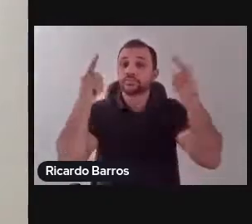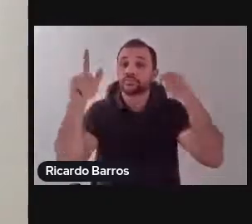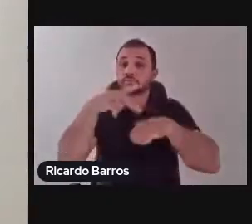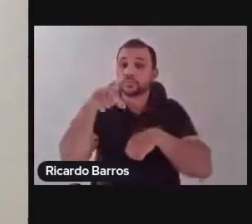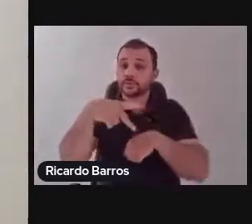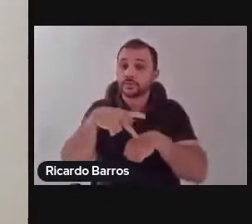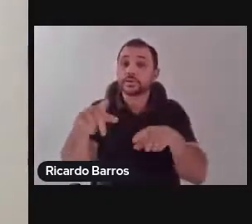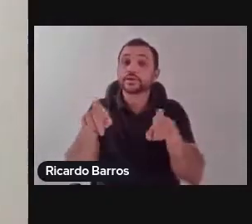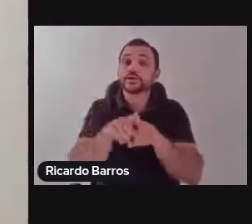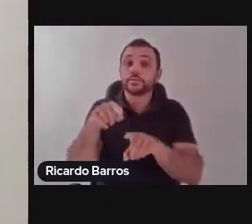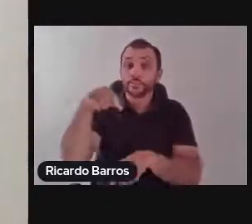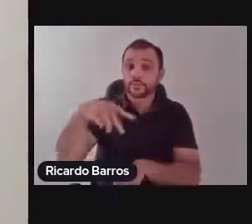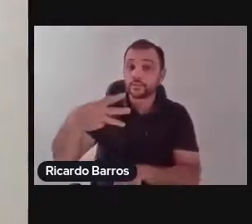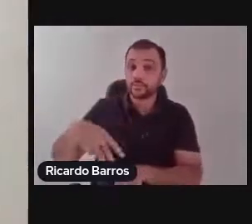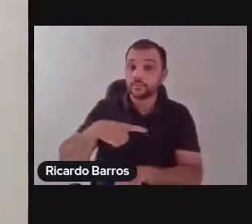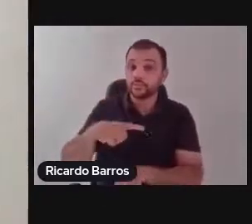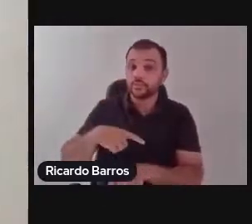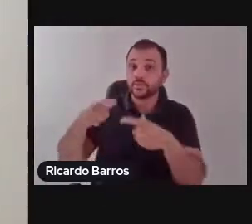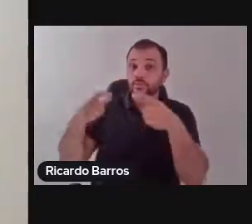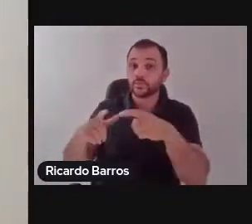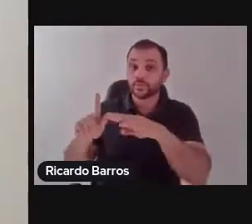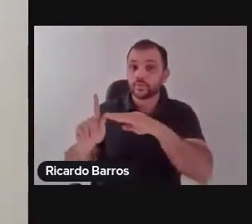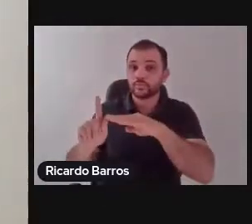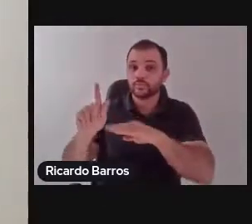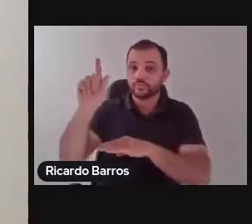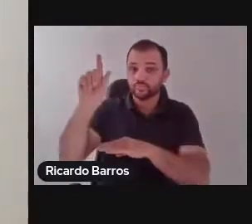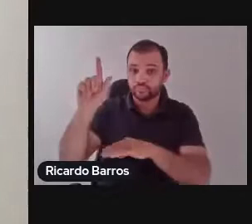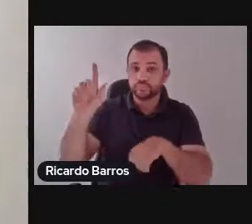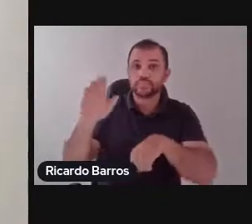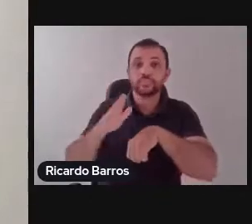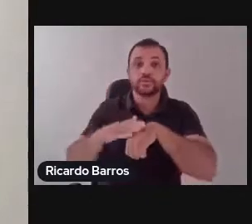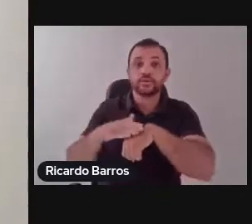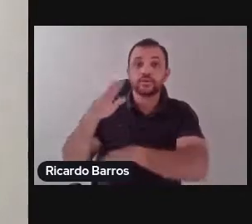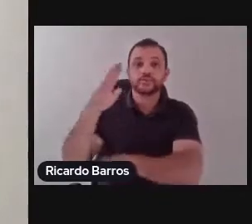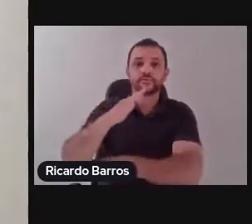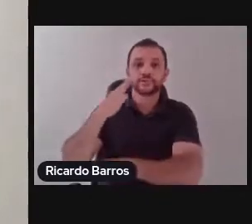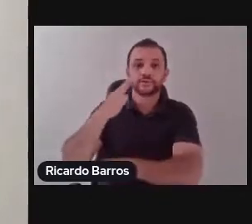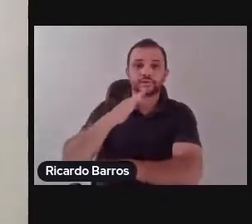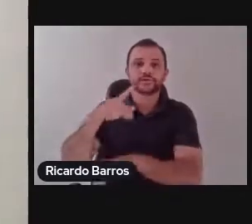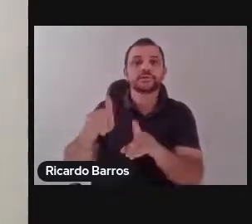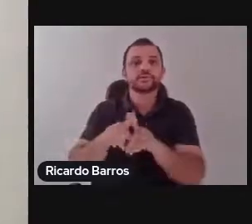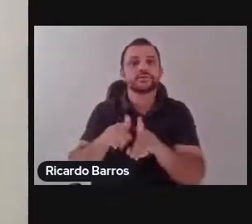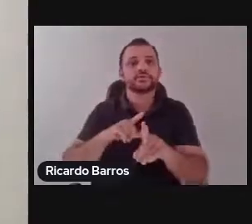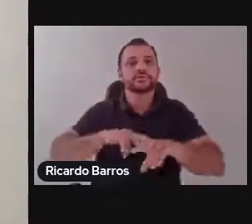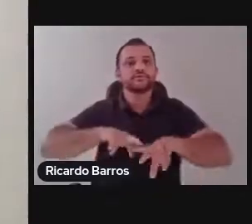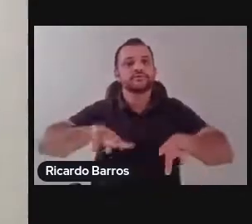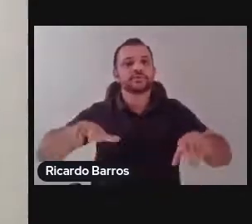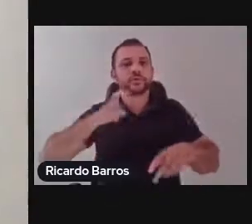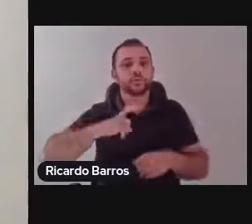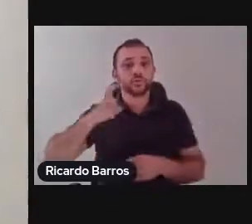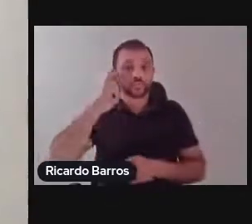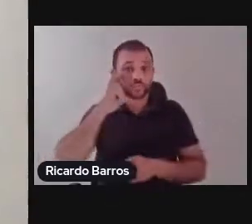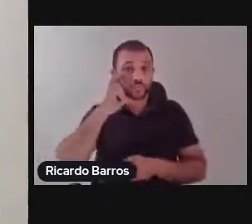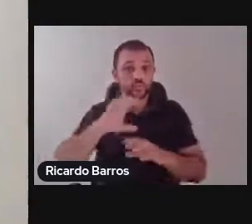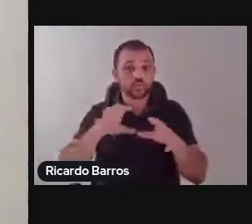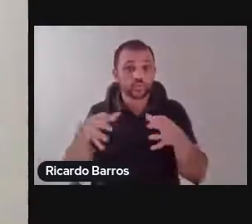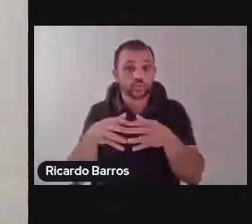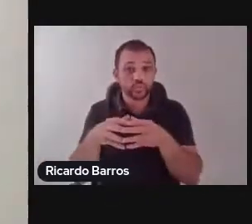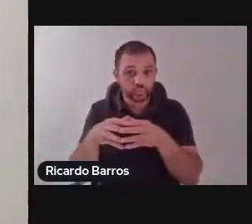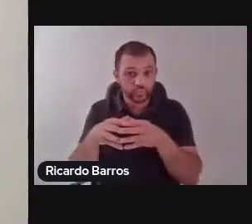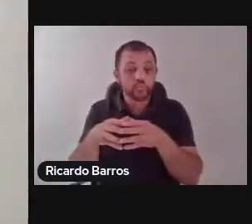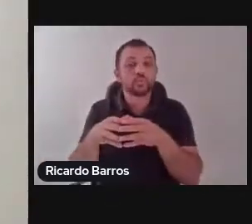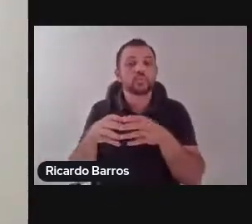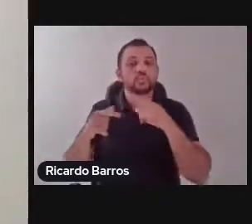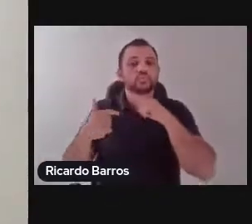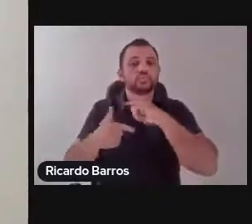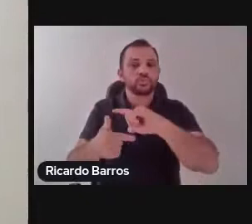multiculturalismo intenso, de comunidades tradicionais quilombolas, indígenas. E temos, portanto, aqui também um litoral belíssimo,